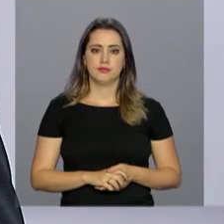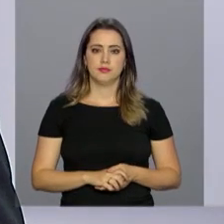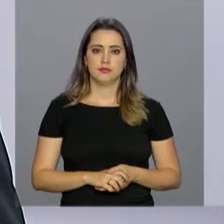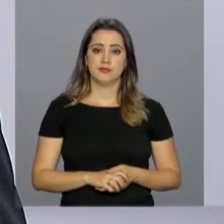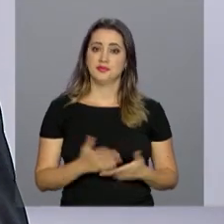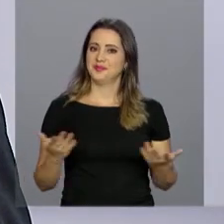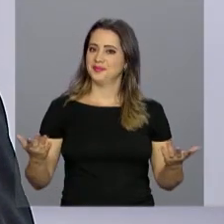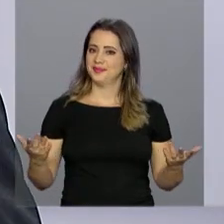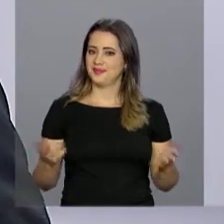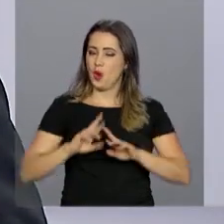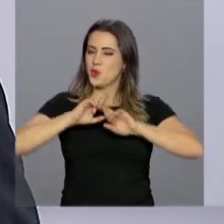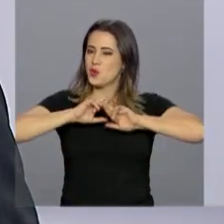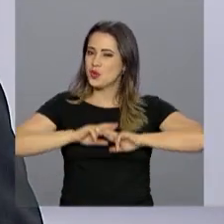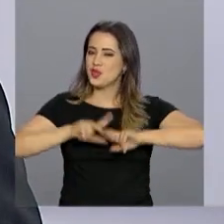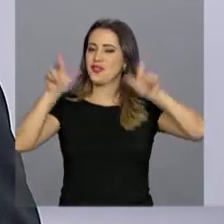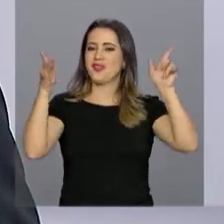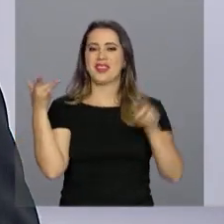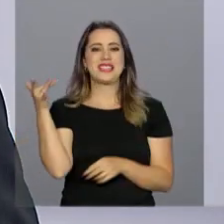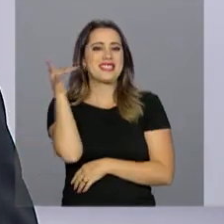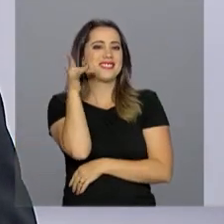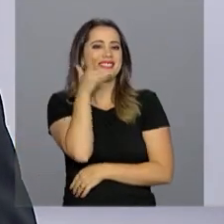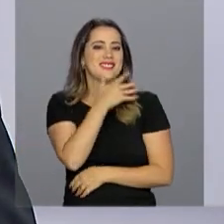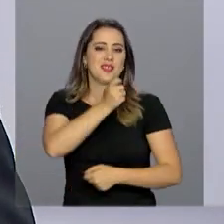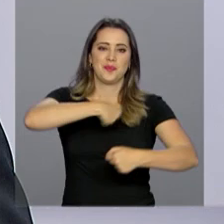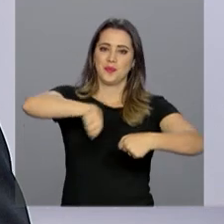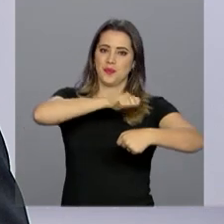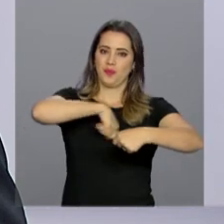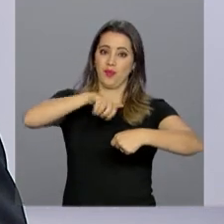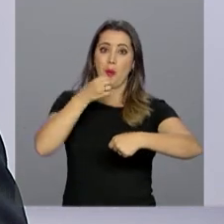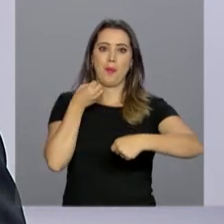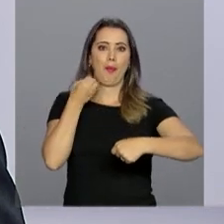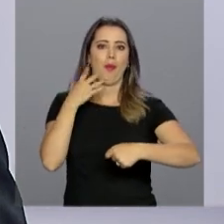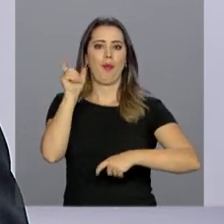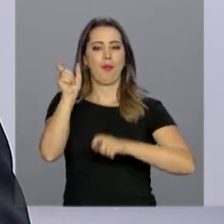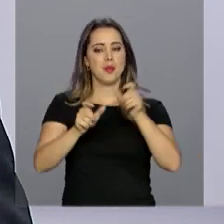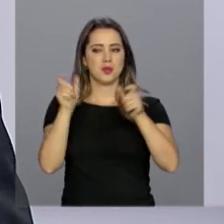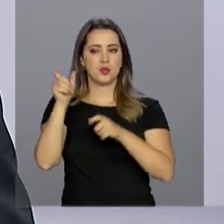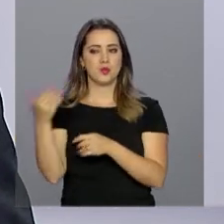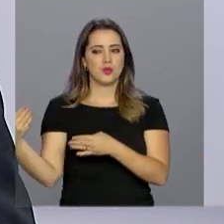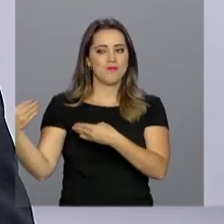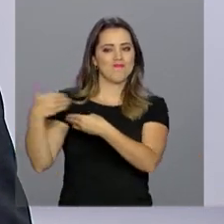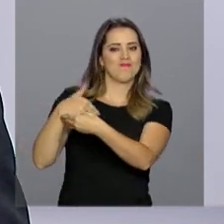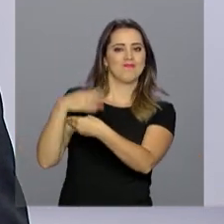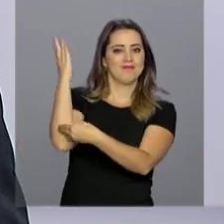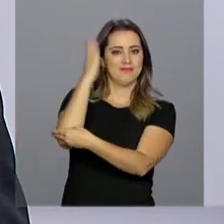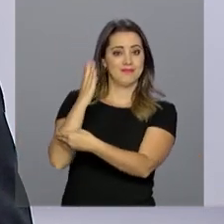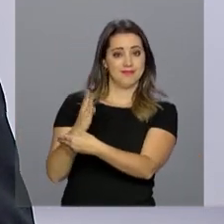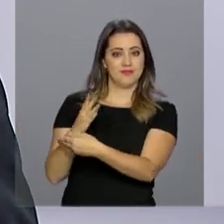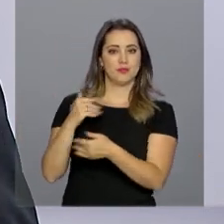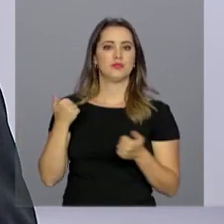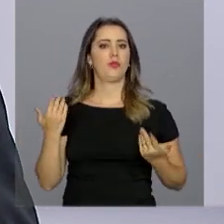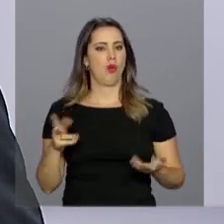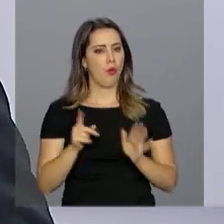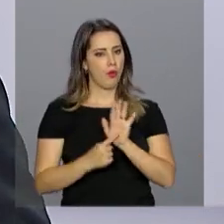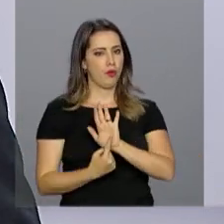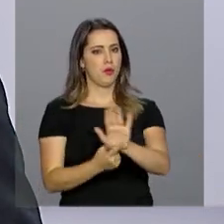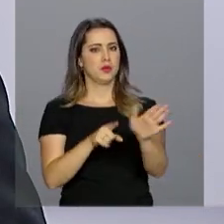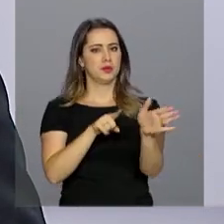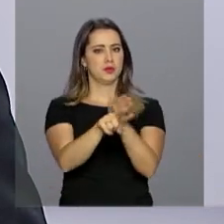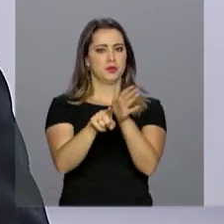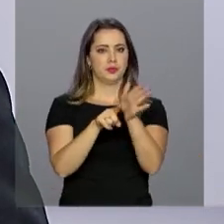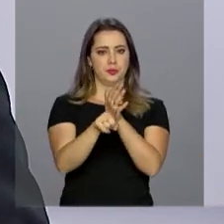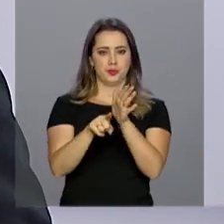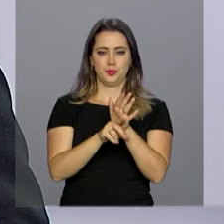diversidade de sabores da culinária brasileira tem atraído e agradado cada vez mais os turistas estrangeiros. É o que mostra um